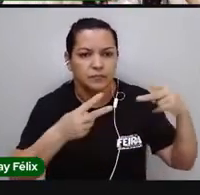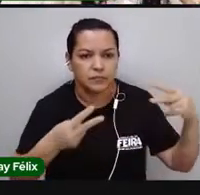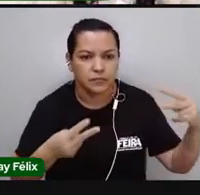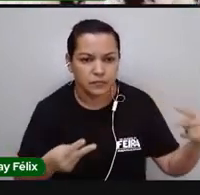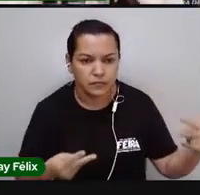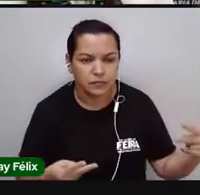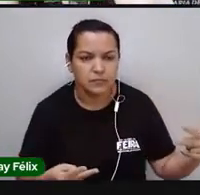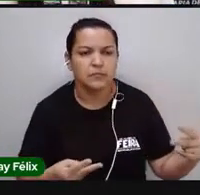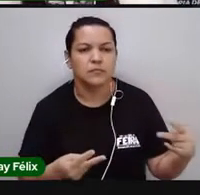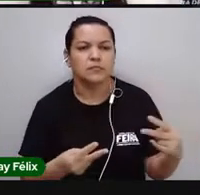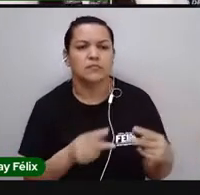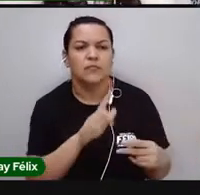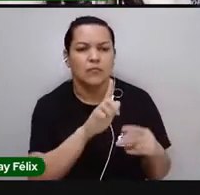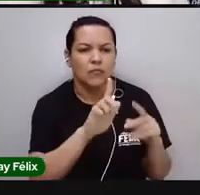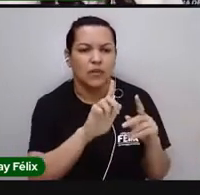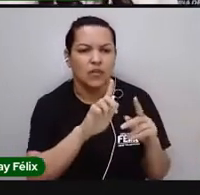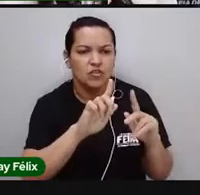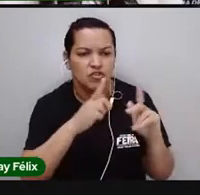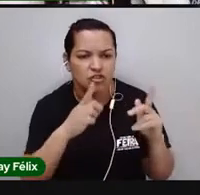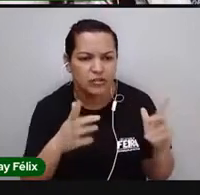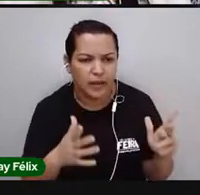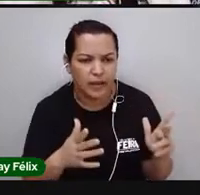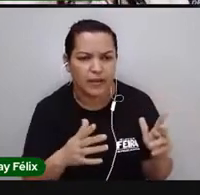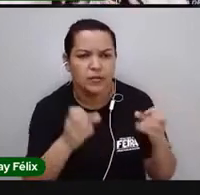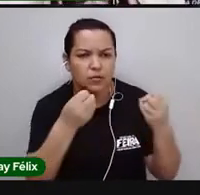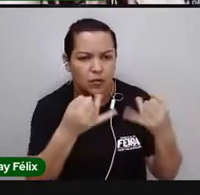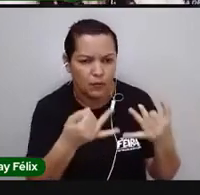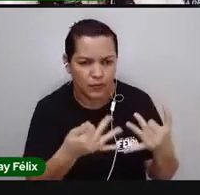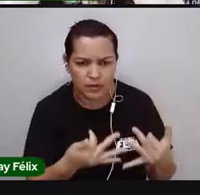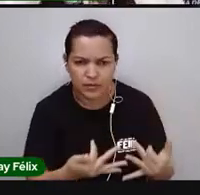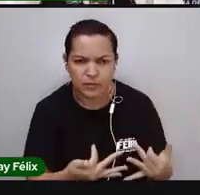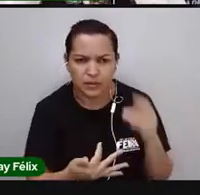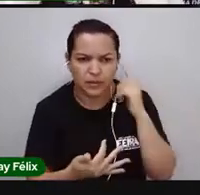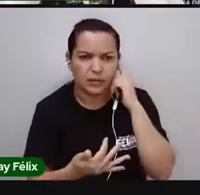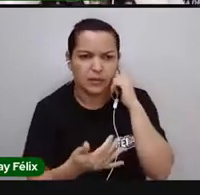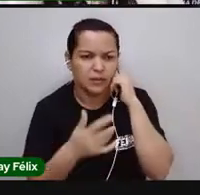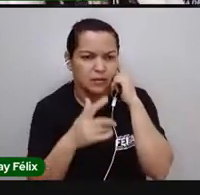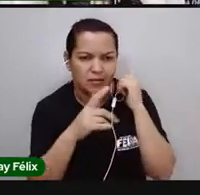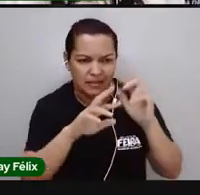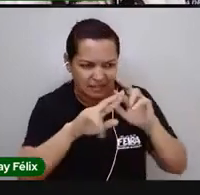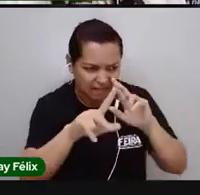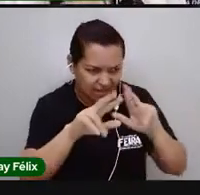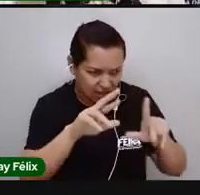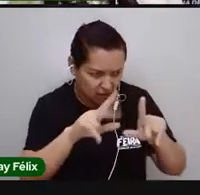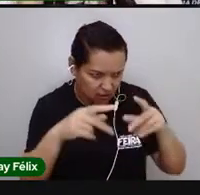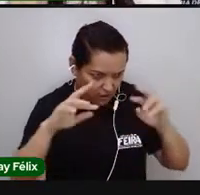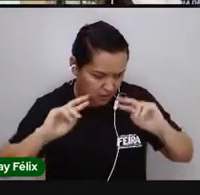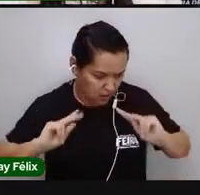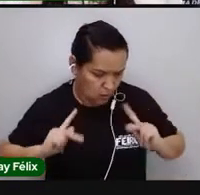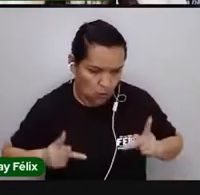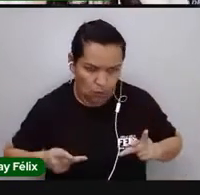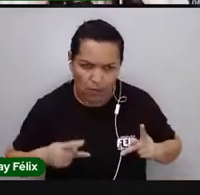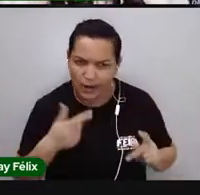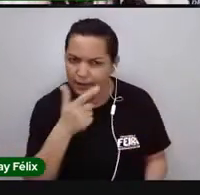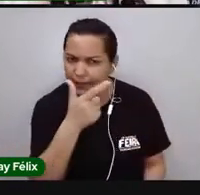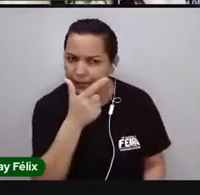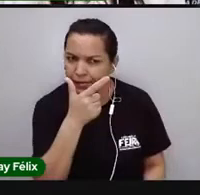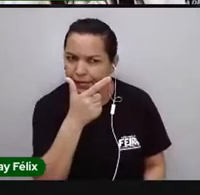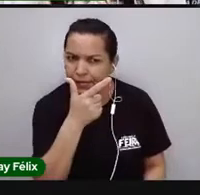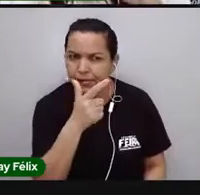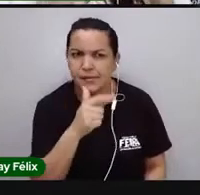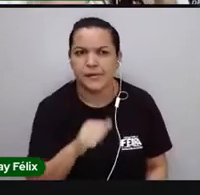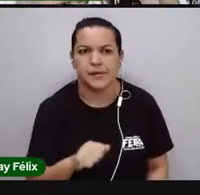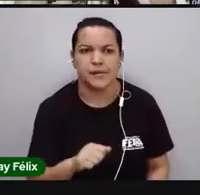genéticos, falando exatamente isso, que não existe essas diferenças humanas. Contudo, isso